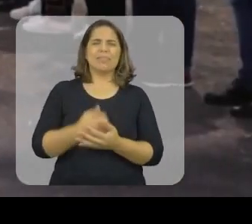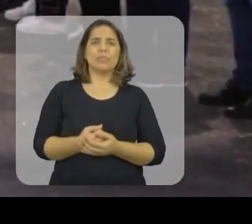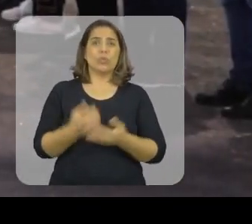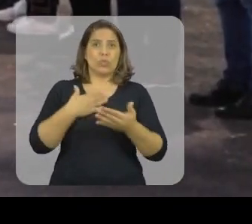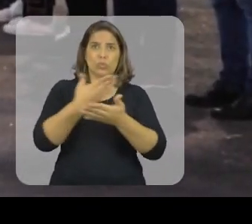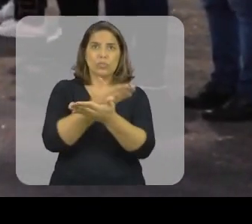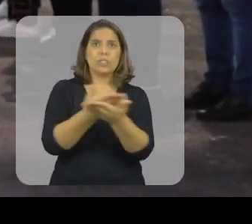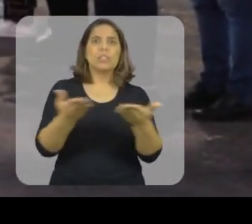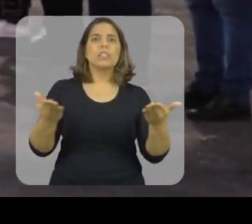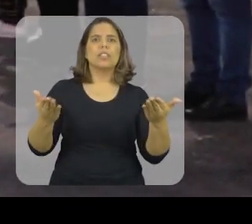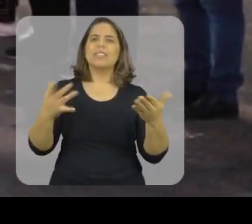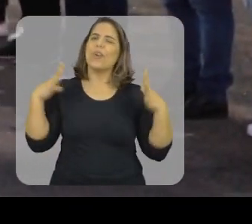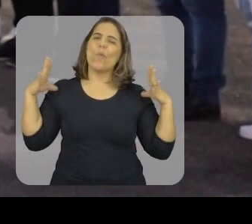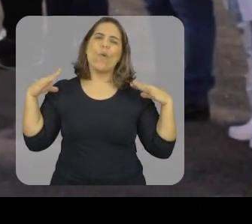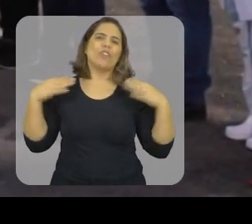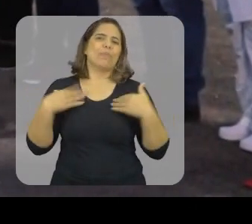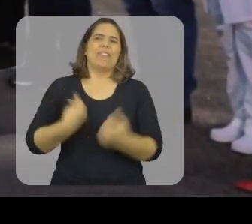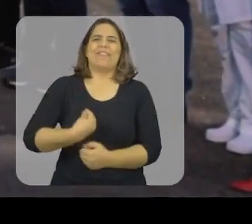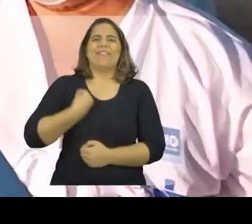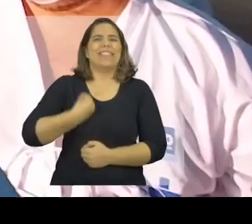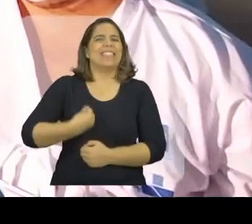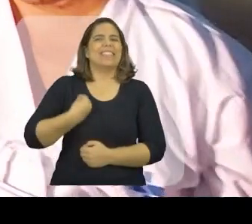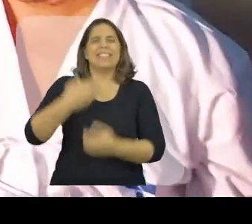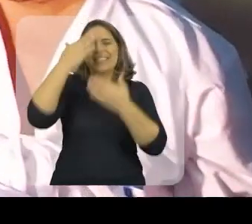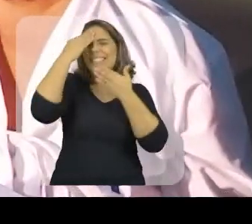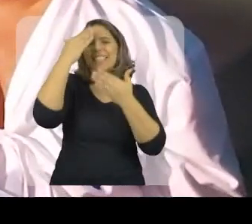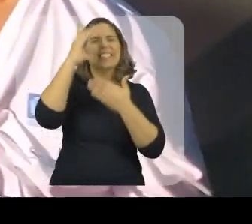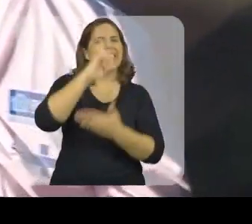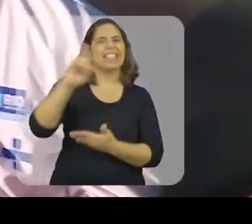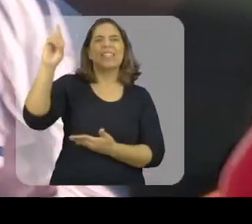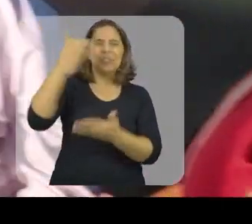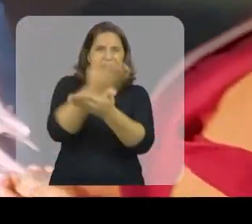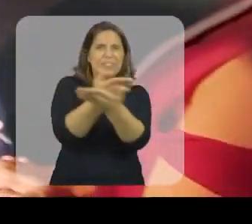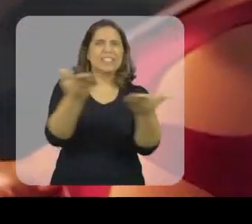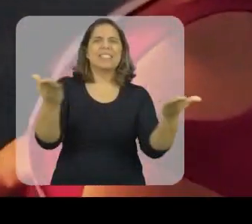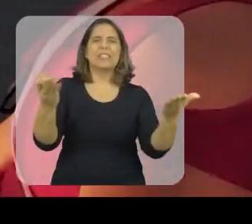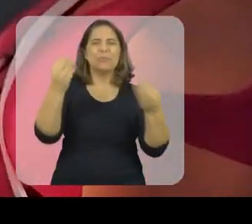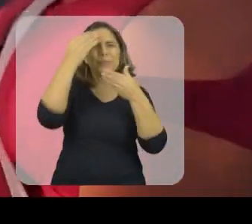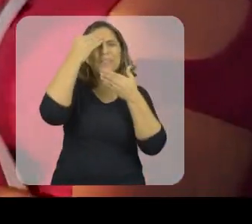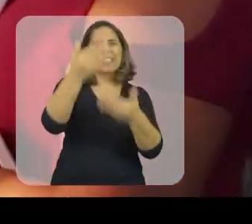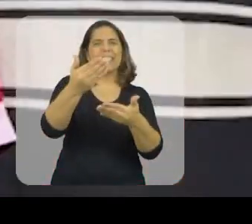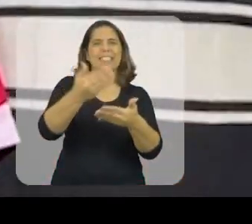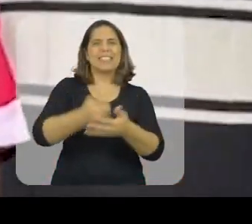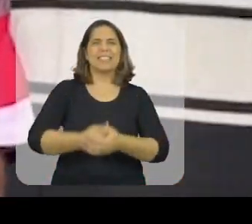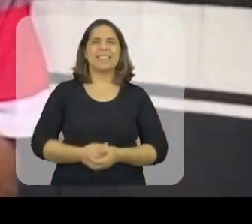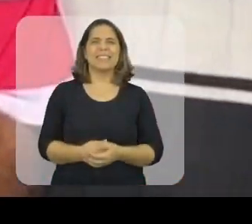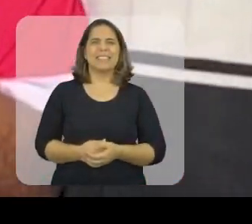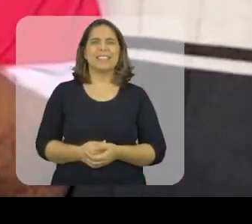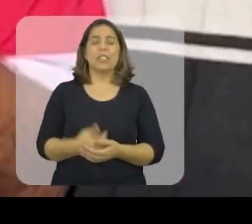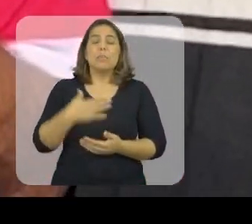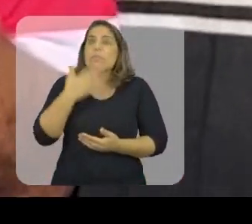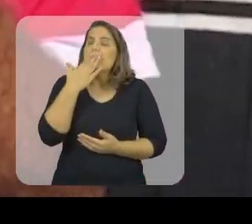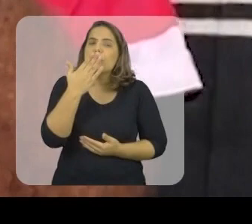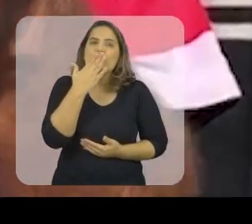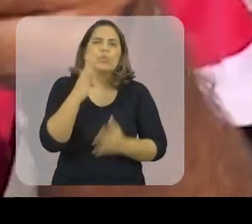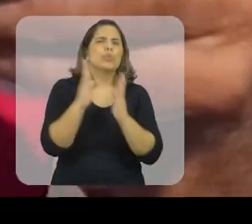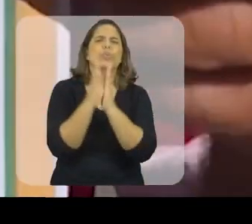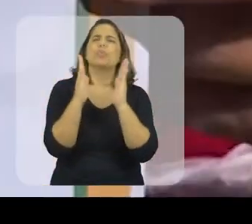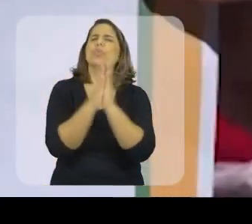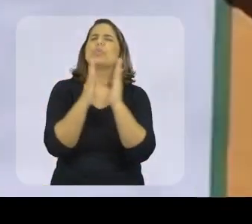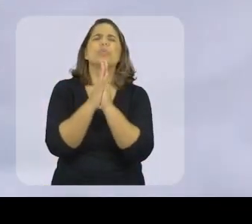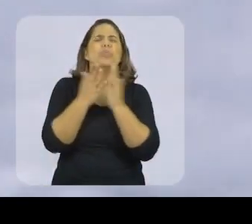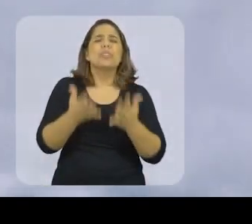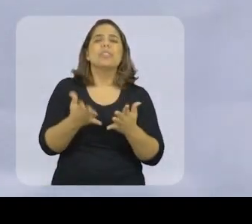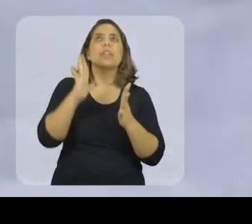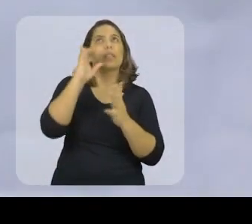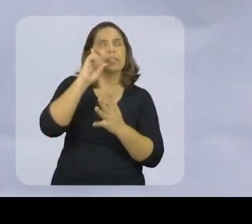Todos vocês, vocês são um anjo de minha vida. Só tenho a agradecer a Deus e a vocês. Muito obrigado. Muito obrigado. Orei muito por isso.